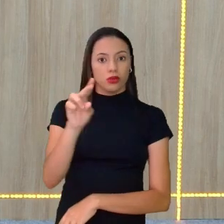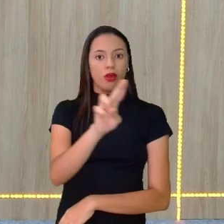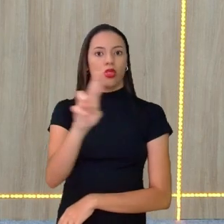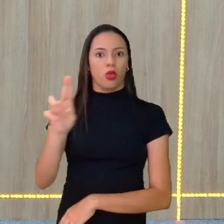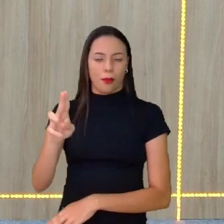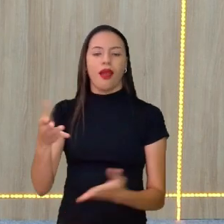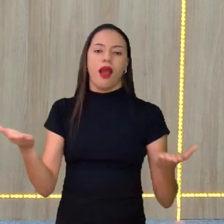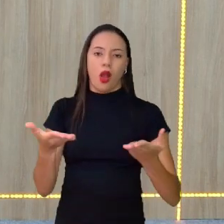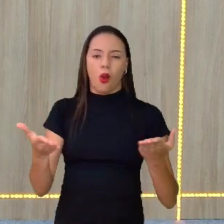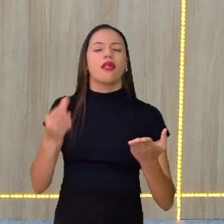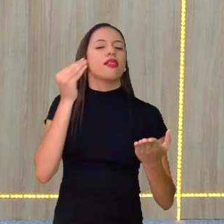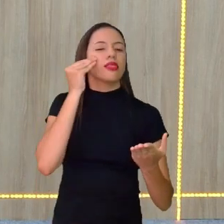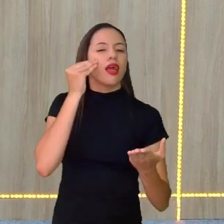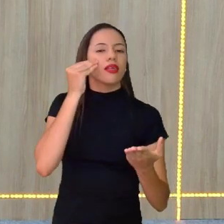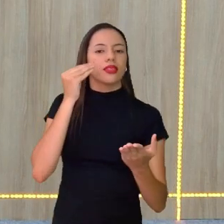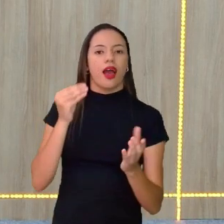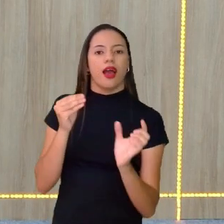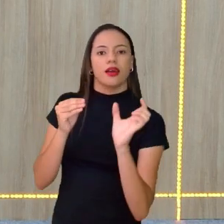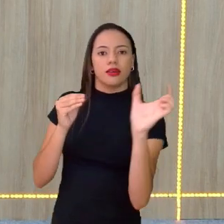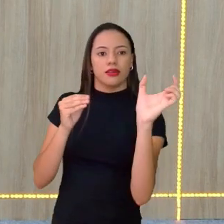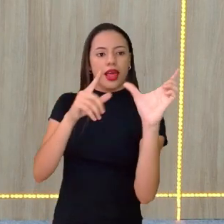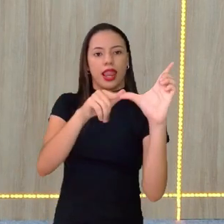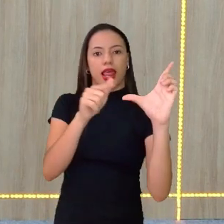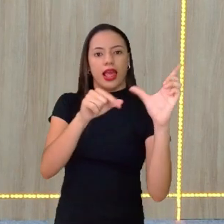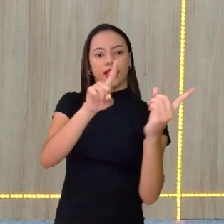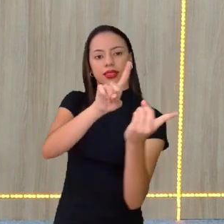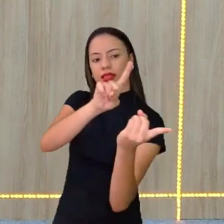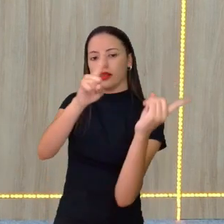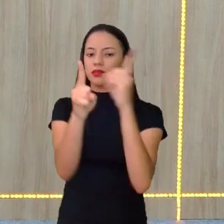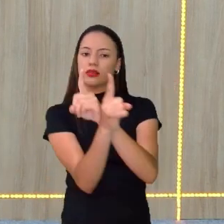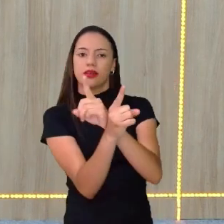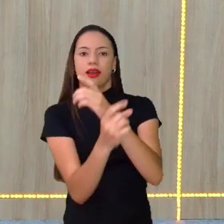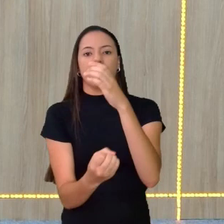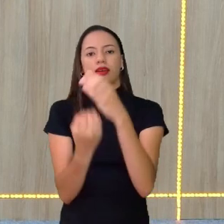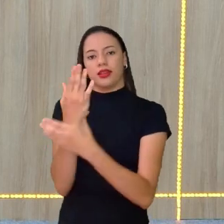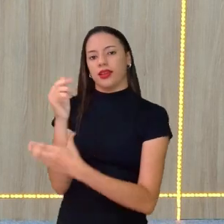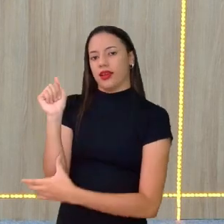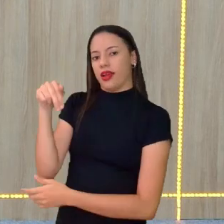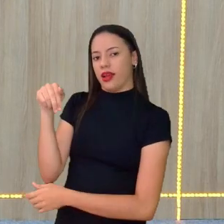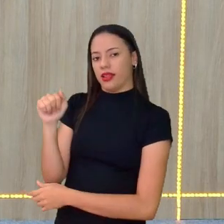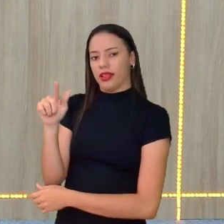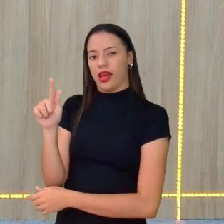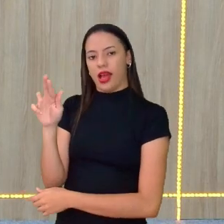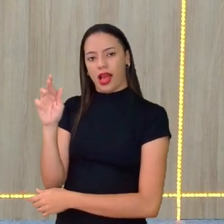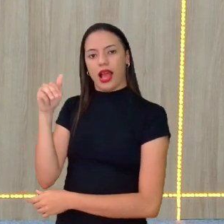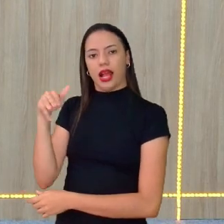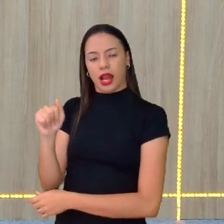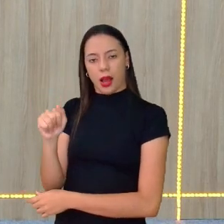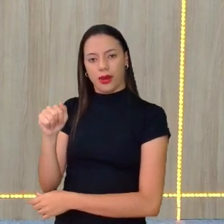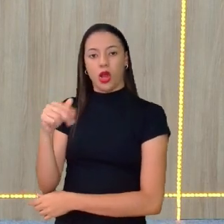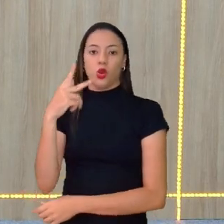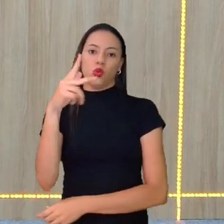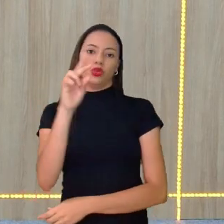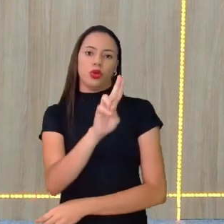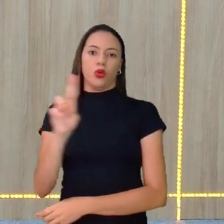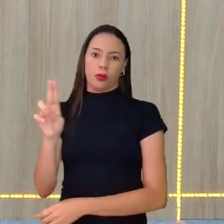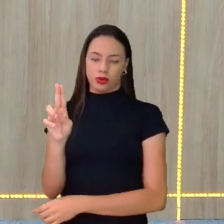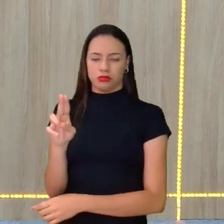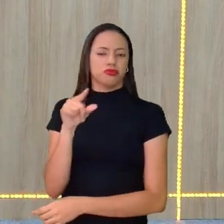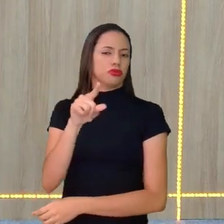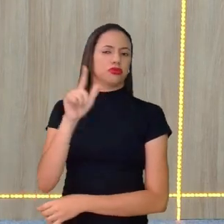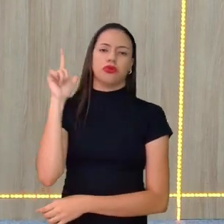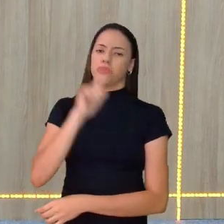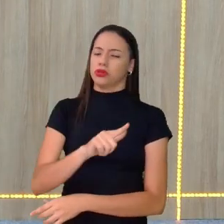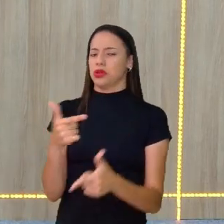nesse momento, inverter as letras e gerar um anagrama da palavra do seu nome específico. Você consegue numa